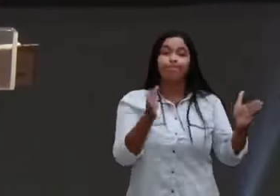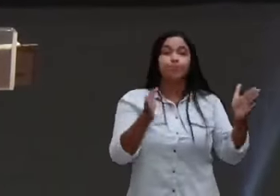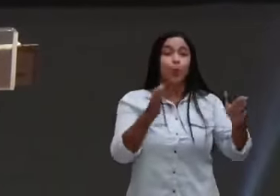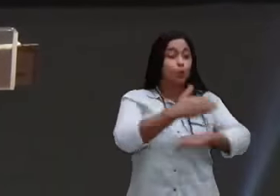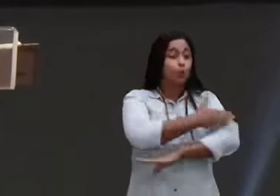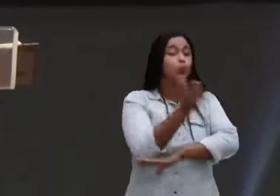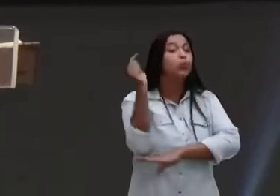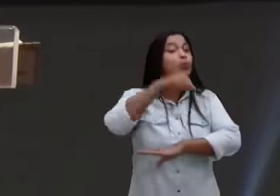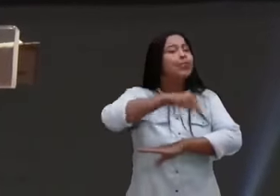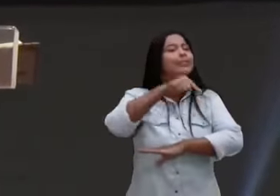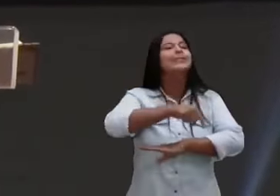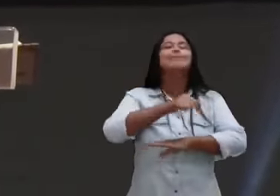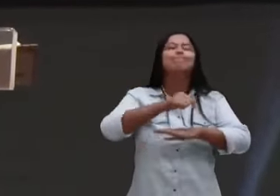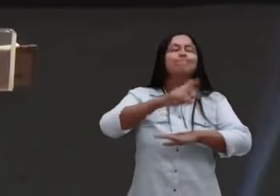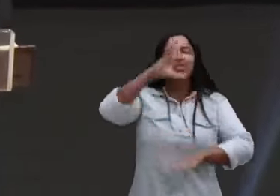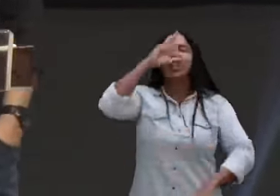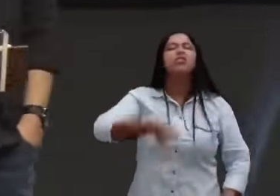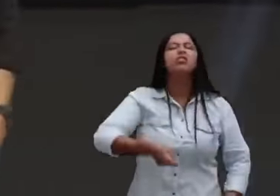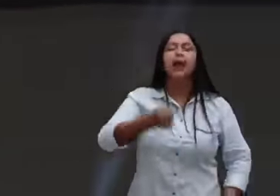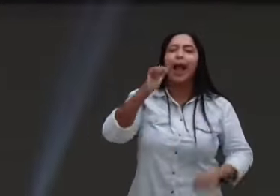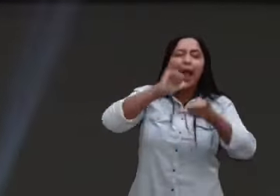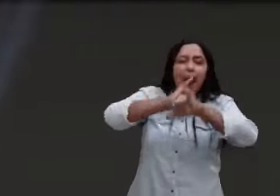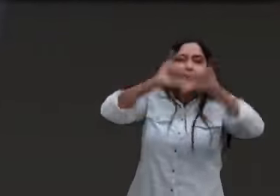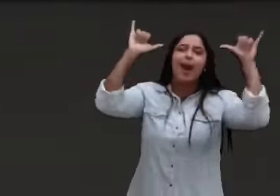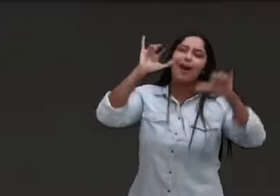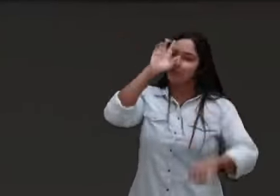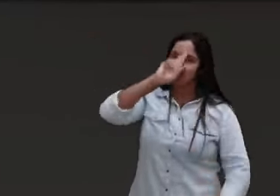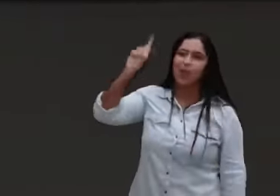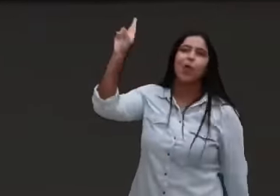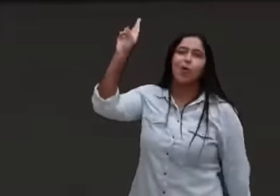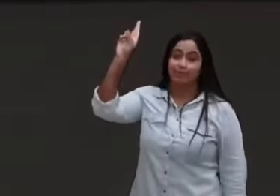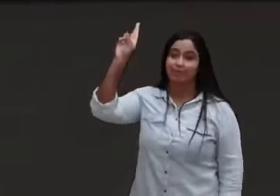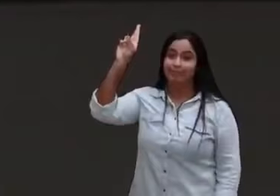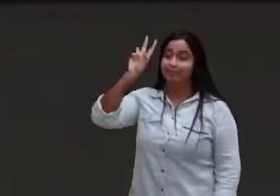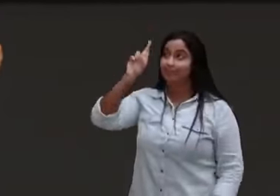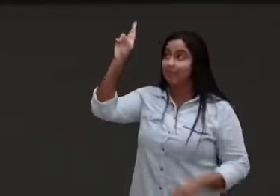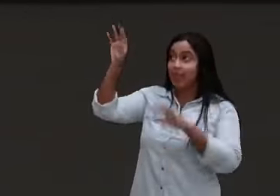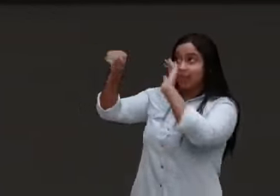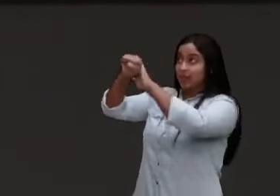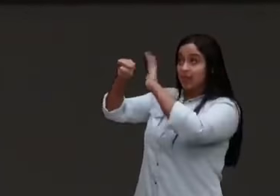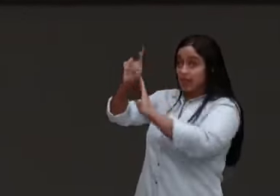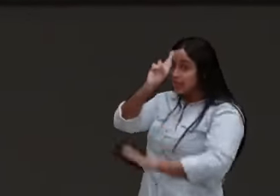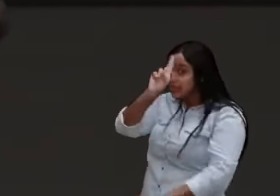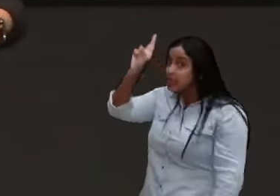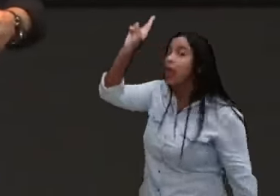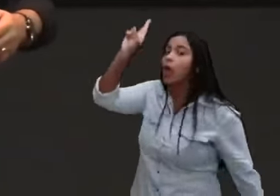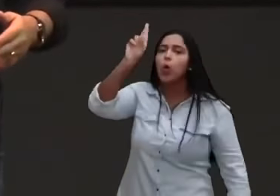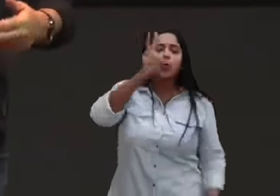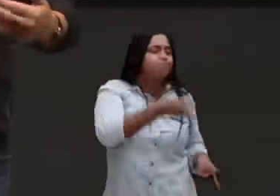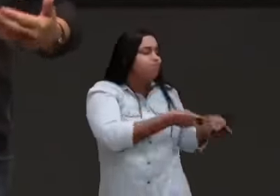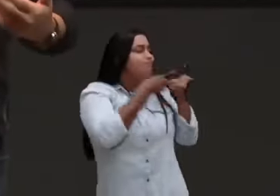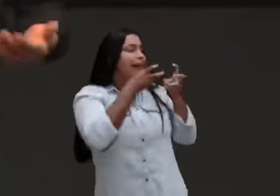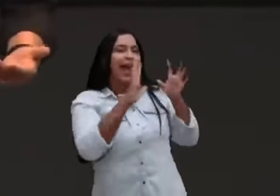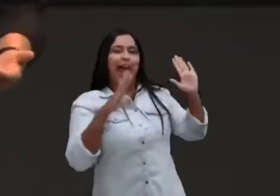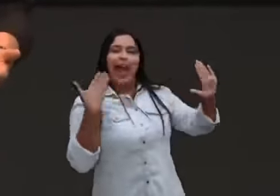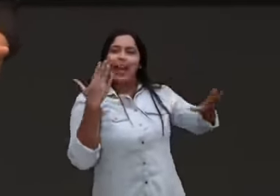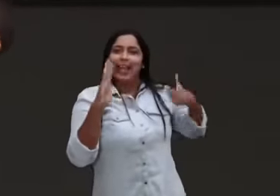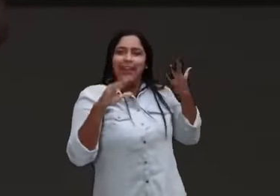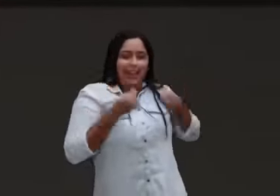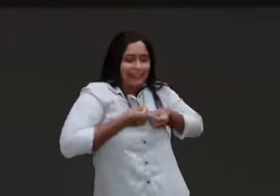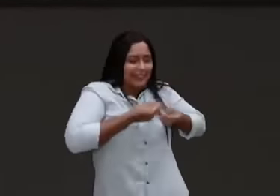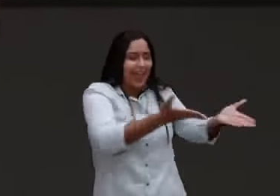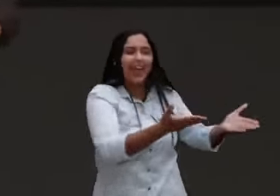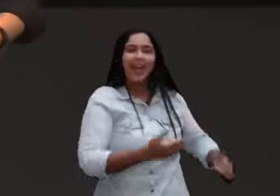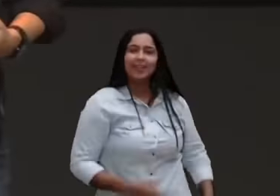E o Senhor resgatou a sua alegria. O Senhor não o tirou dos desertos, mas deu livramento,